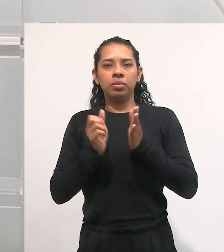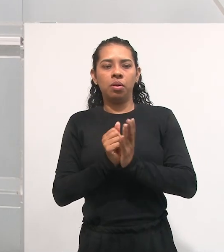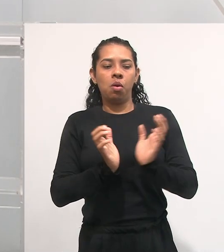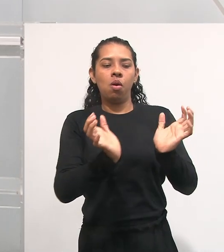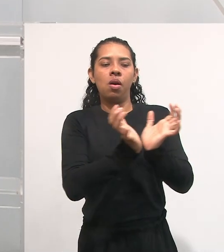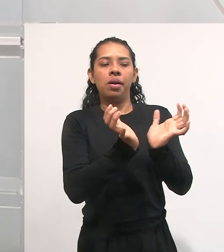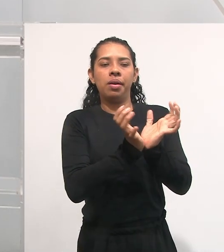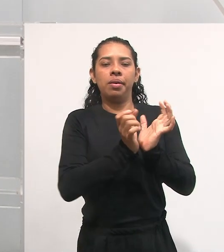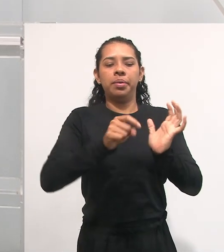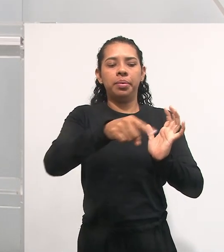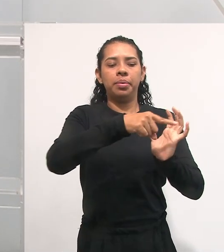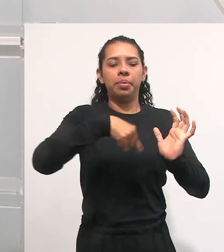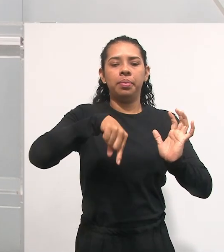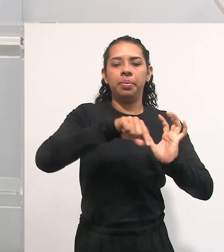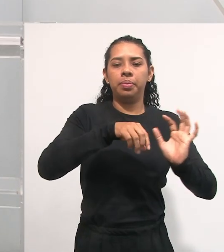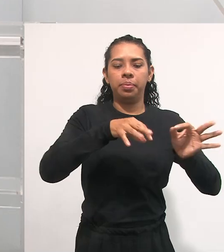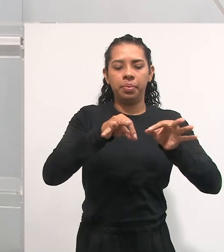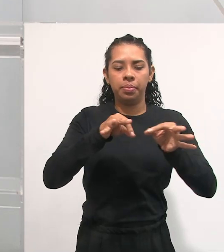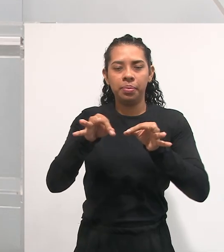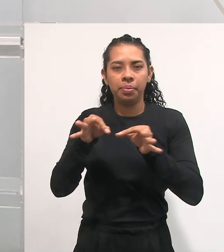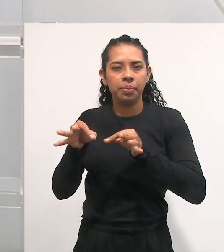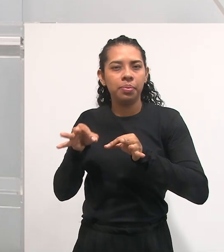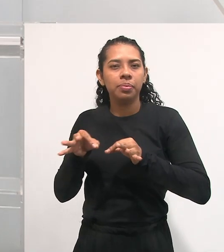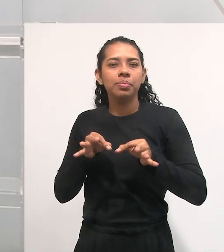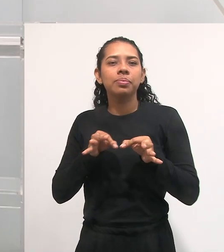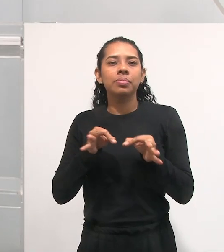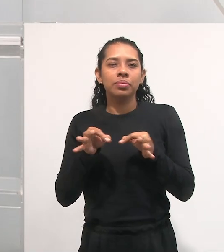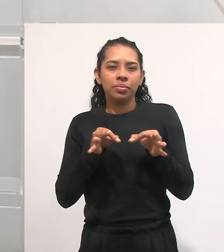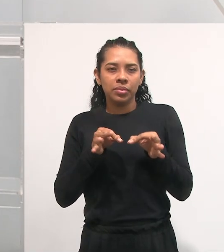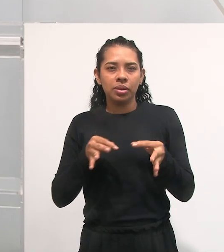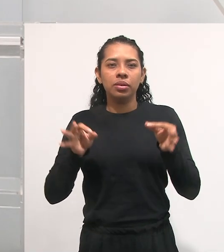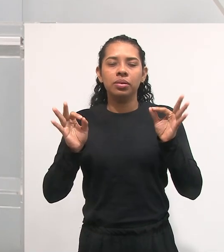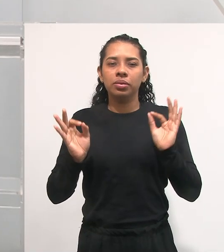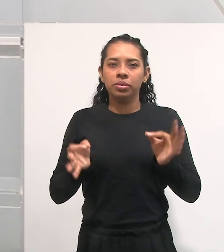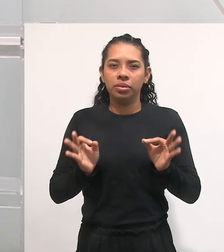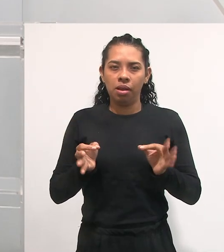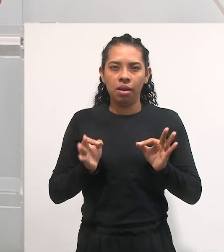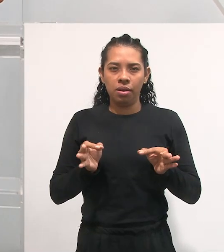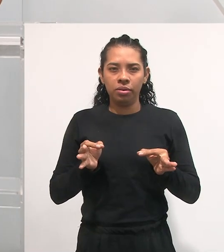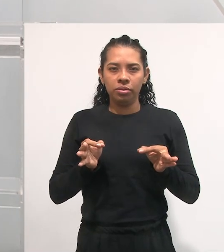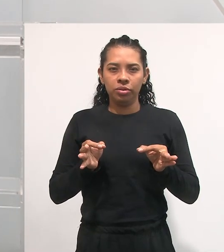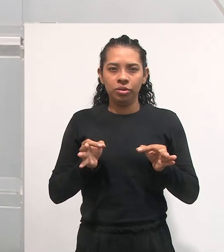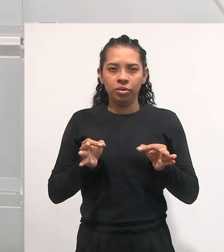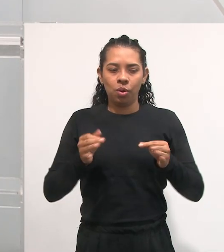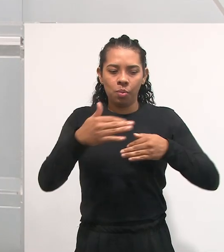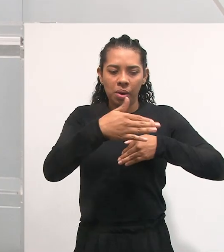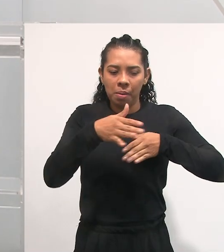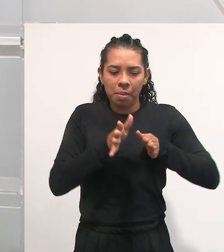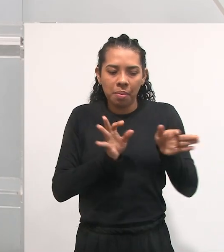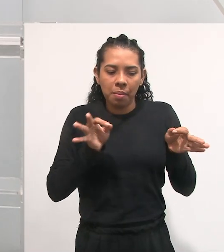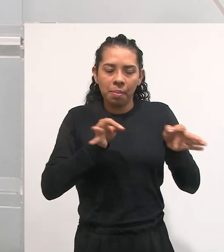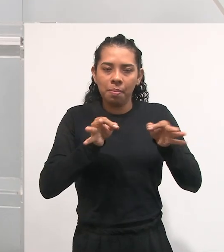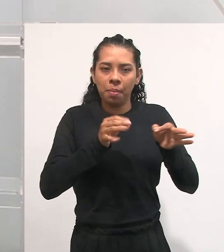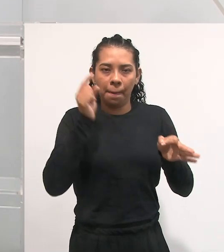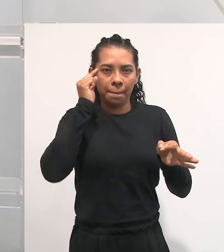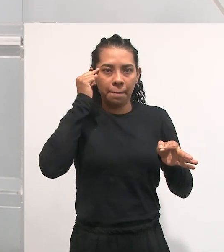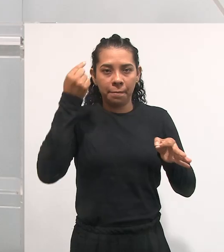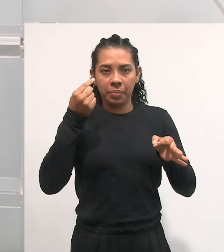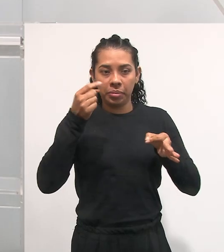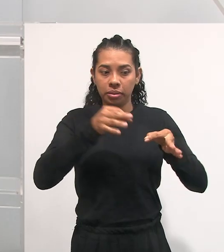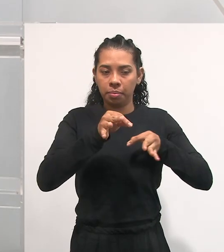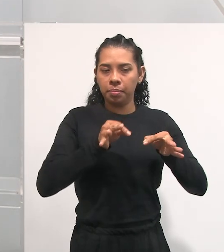Esse enfoque bastante organizado, estruturado, muito bem ajustado, bem encaixotado do